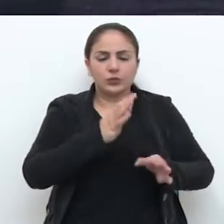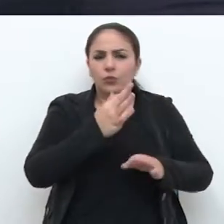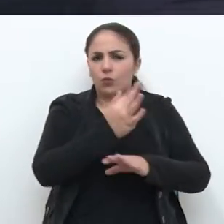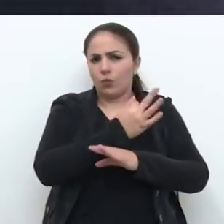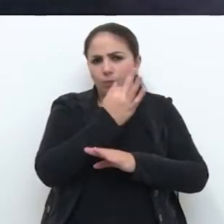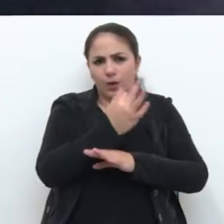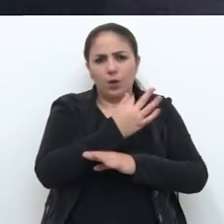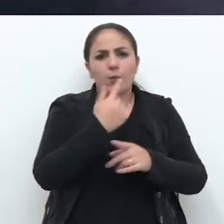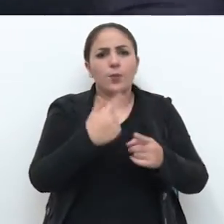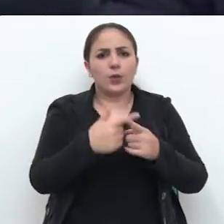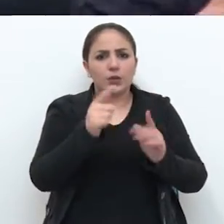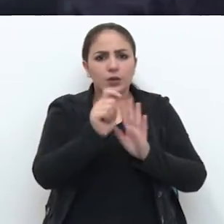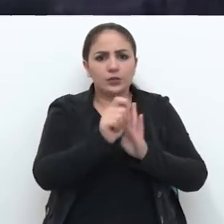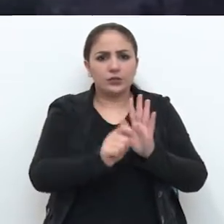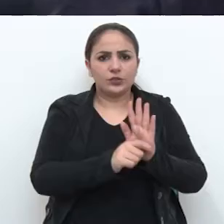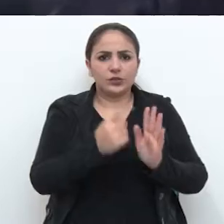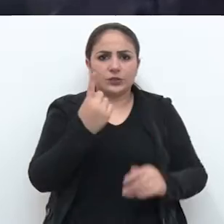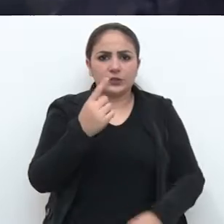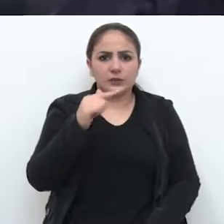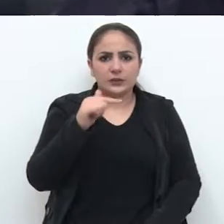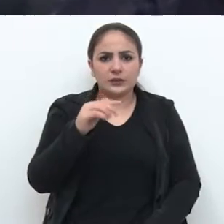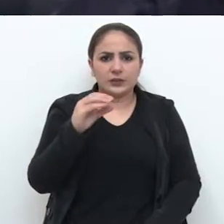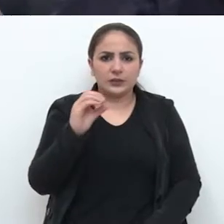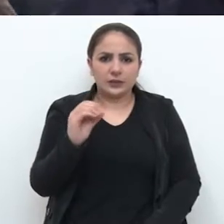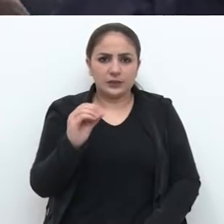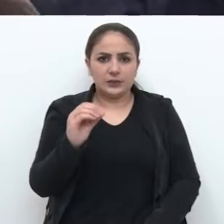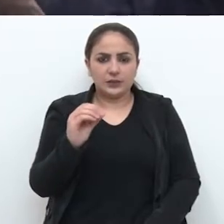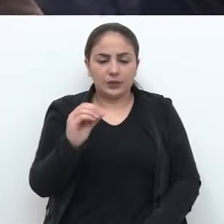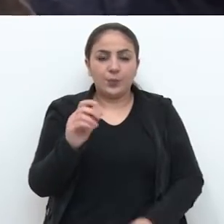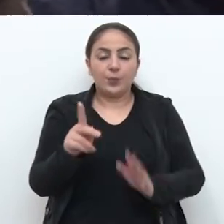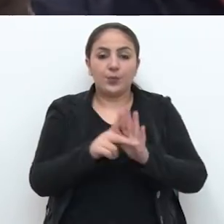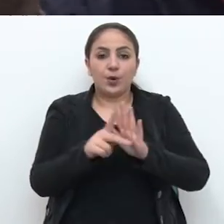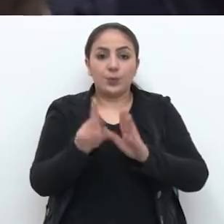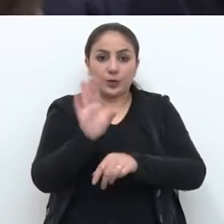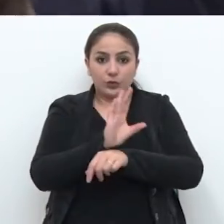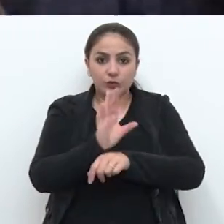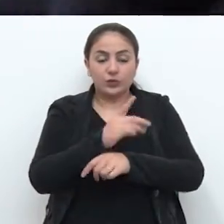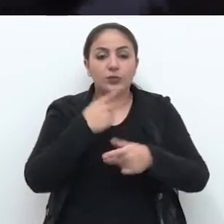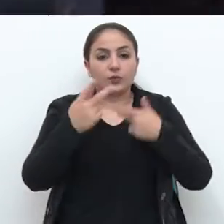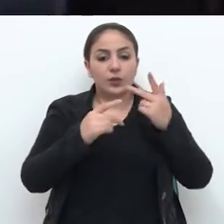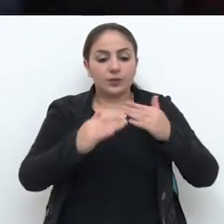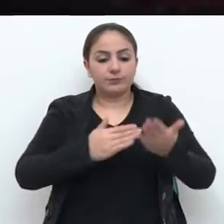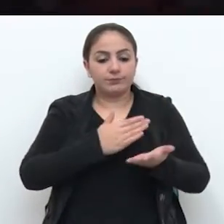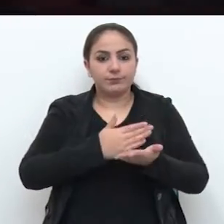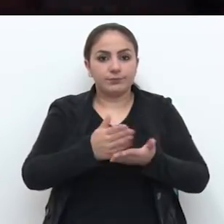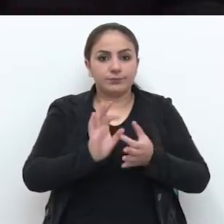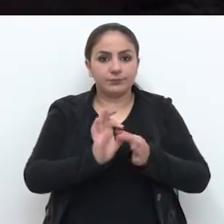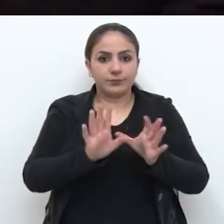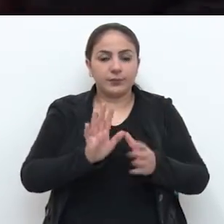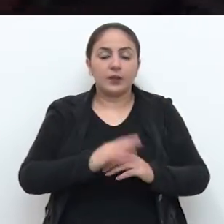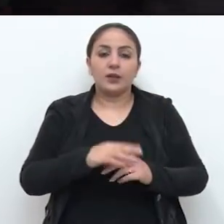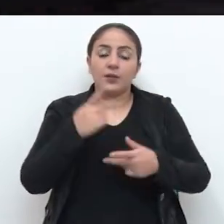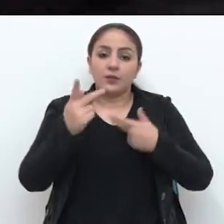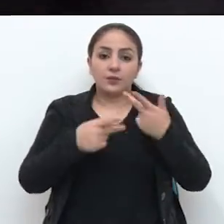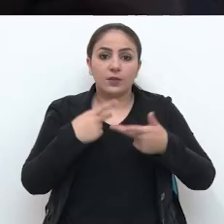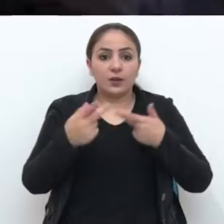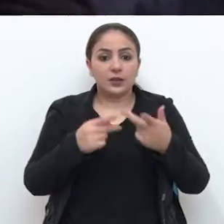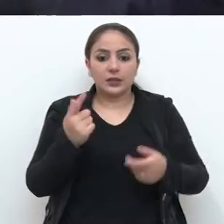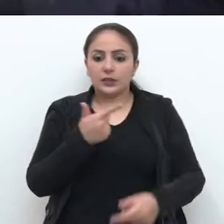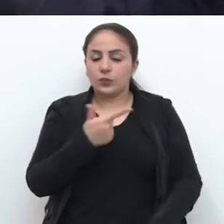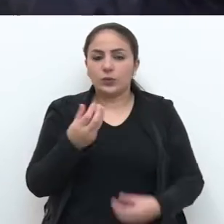motivo jurídico, formal, haja vista que, conforme o artigo 170, inciso 4º da Constituição, que diz sobre a livre iniciativa,